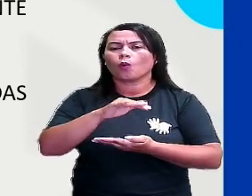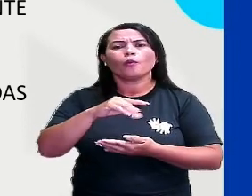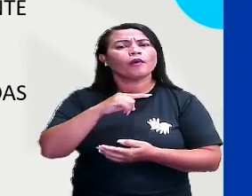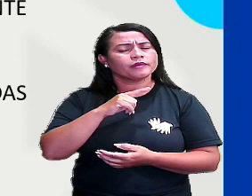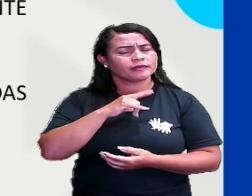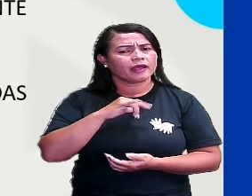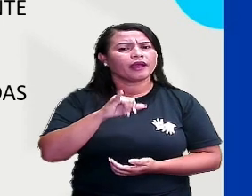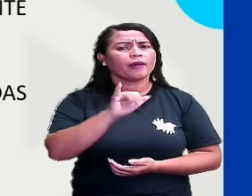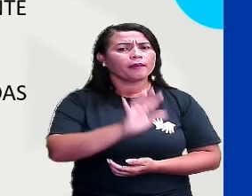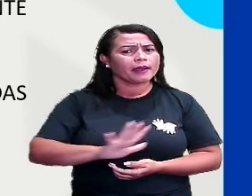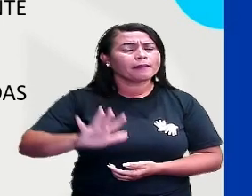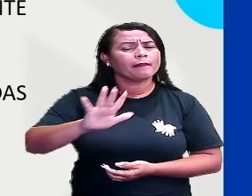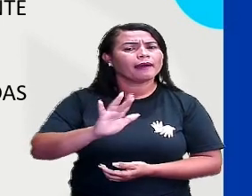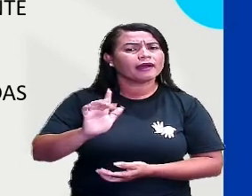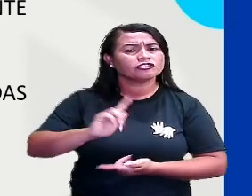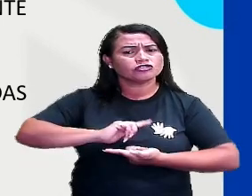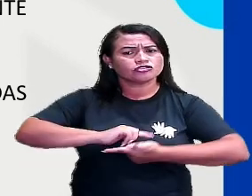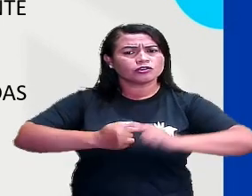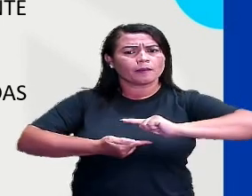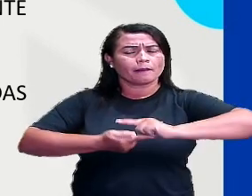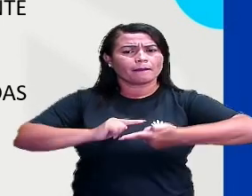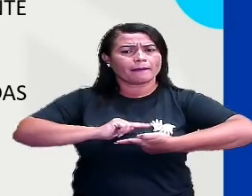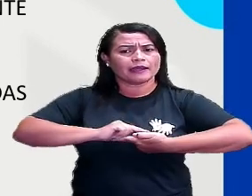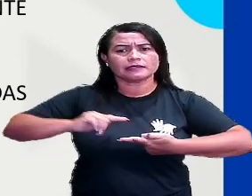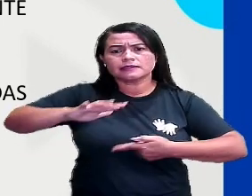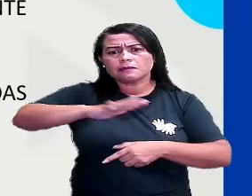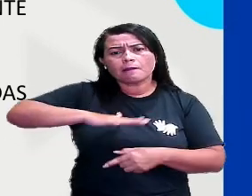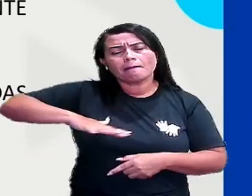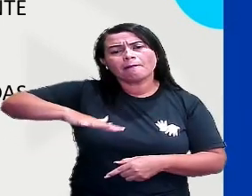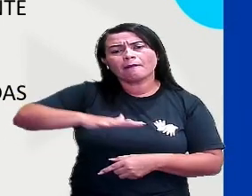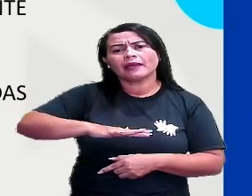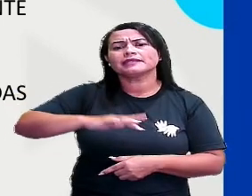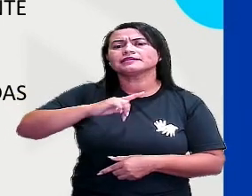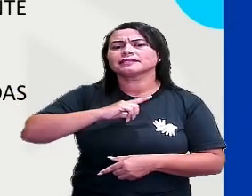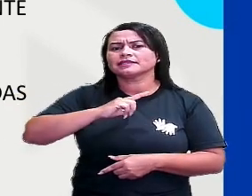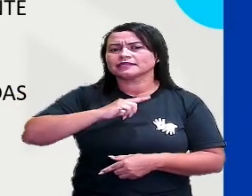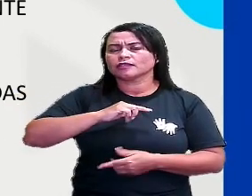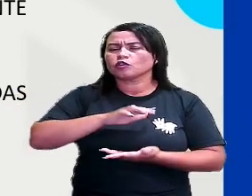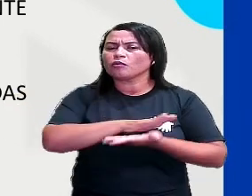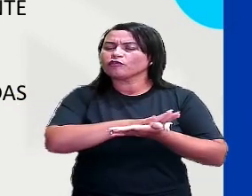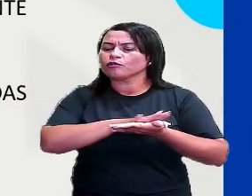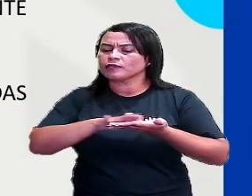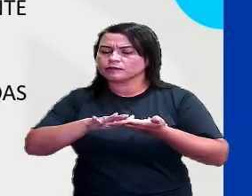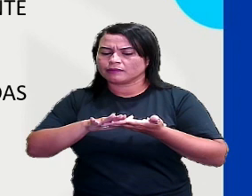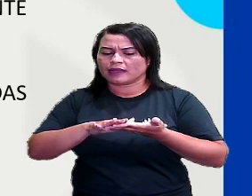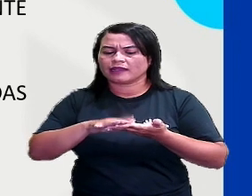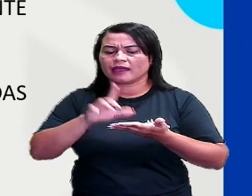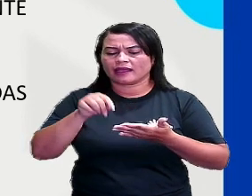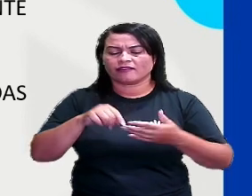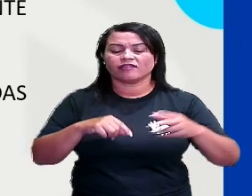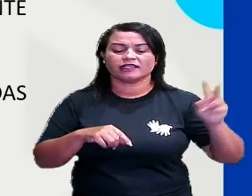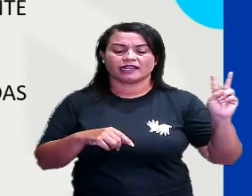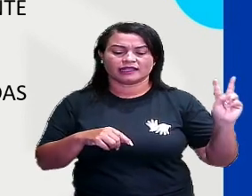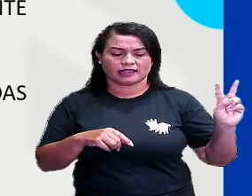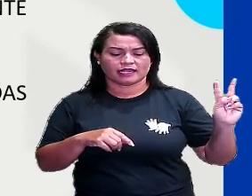figuras geométricas espaciais que são formadas a partir de figuras planas. Então, isso aí é o quê?